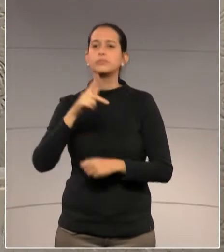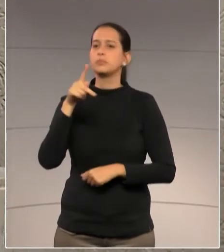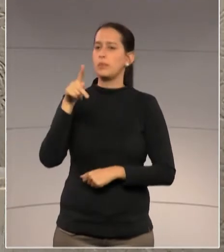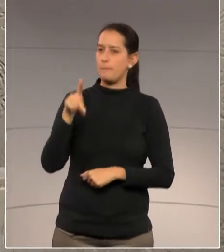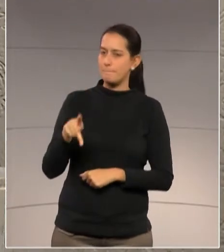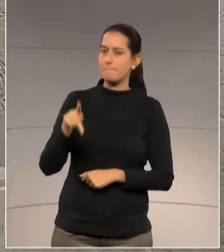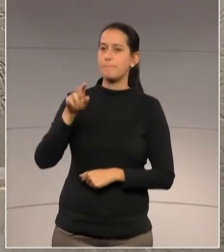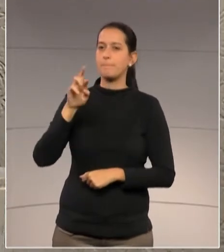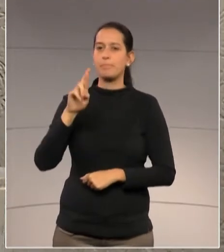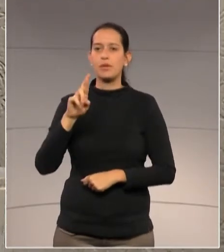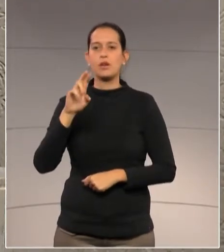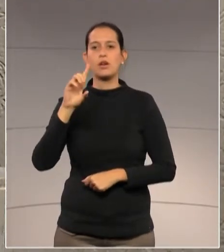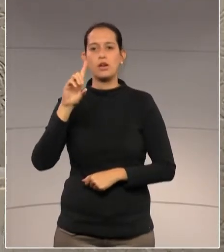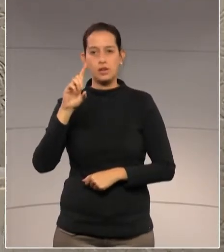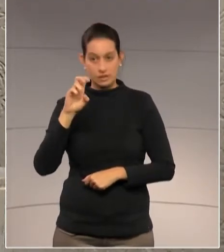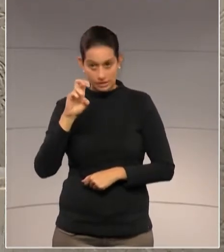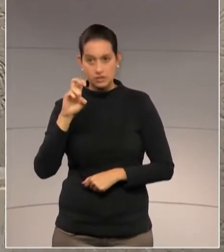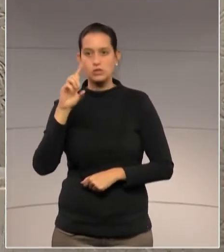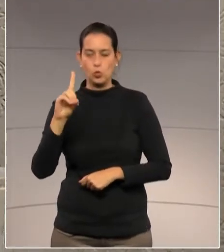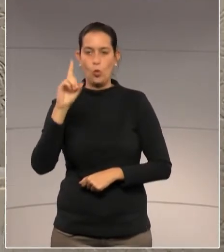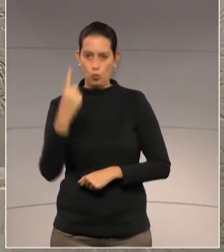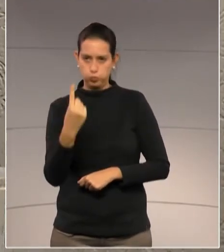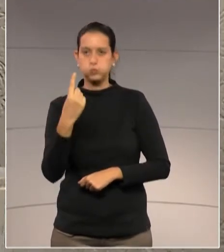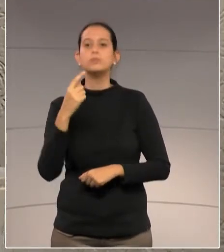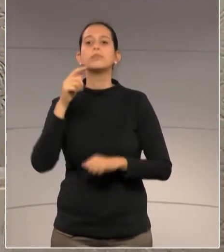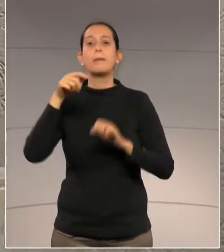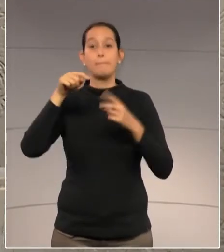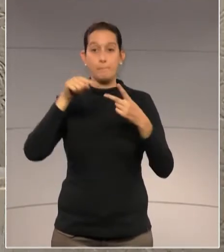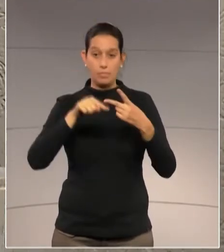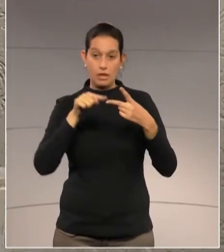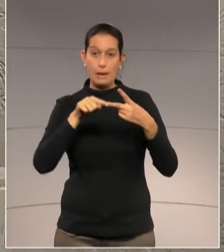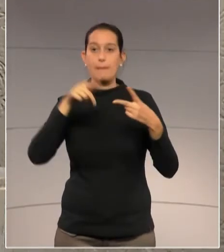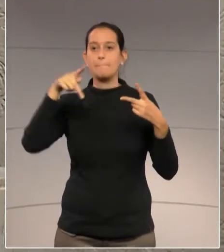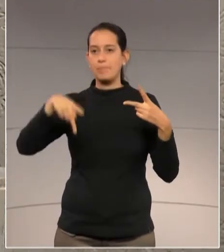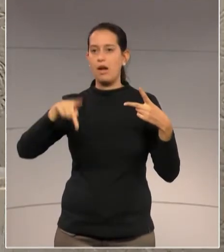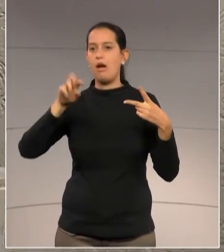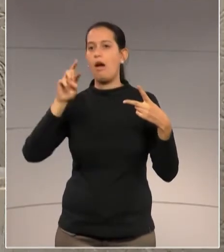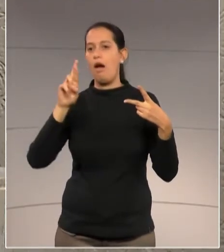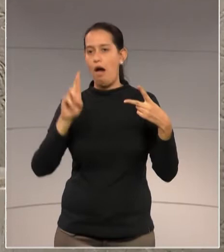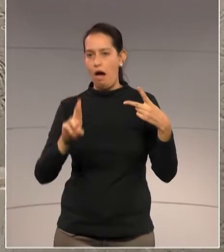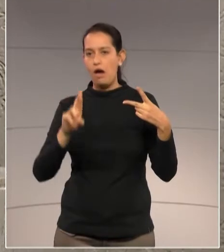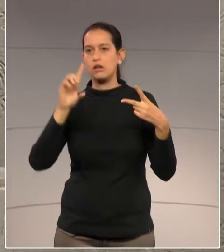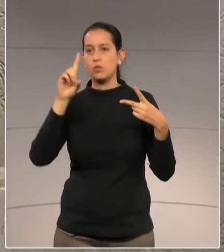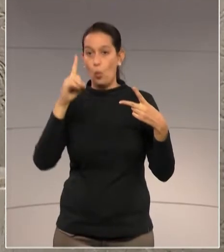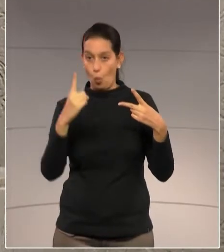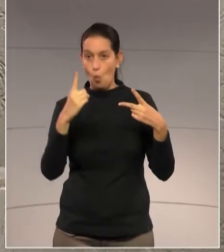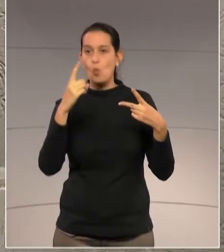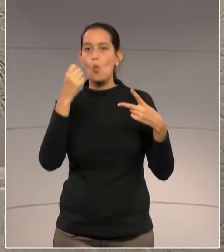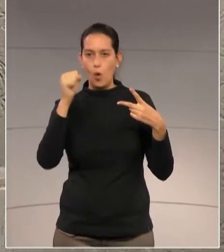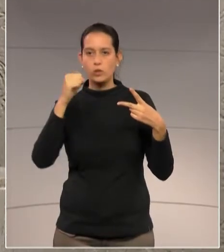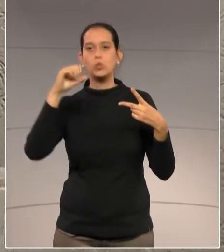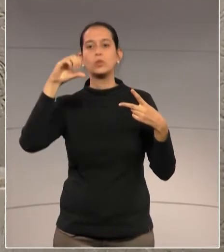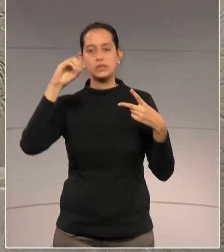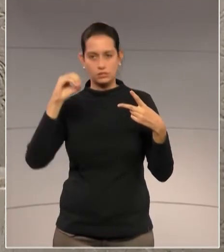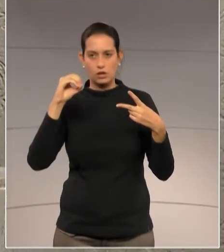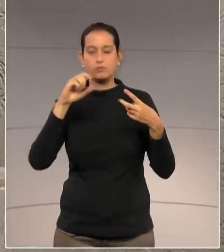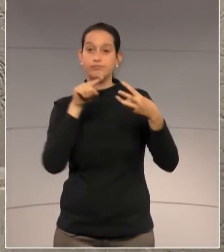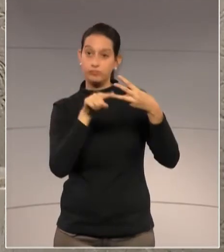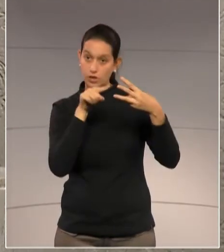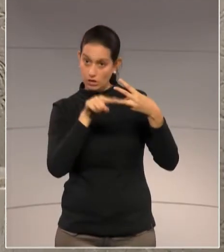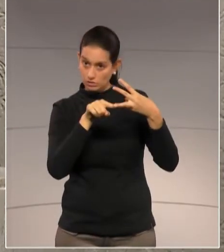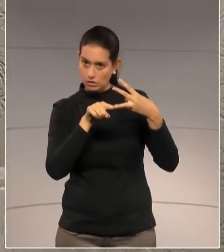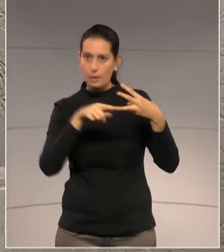Ponta Grossa-Palmeira, PR-180, Irerê-Centenário, PR-239, entre a Cicha Obriã e